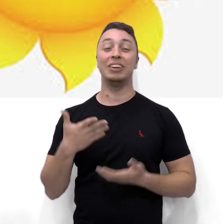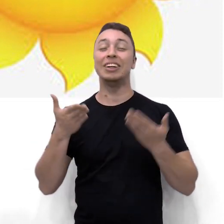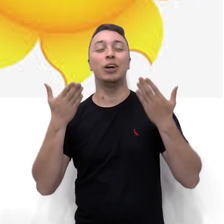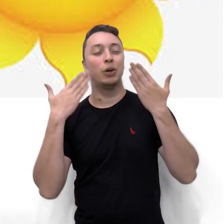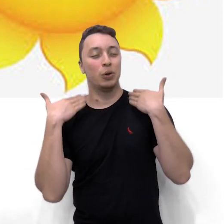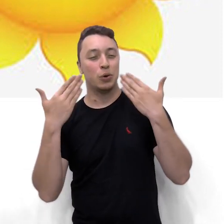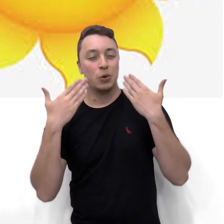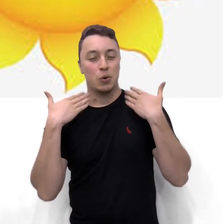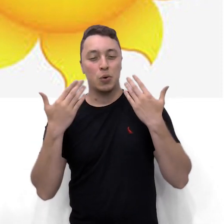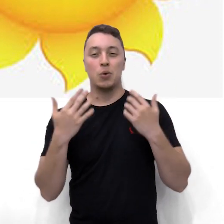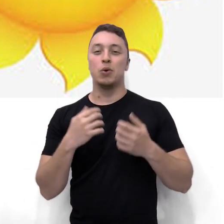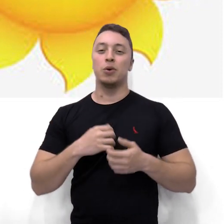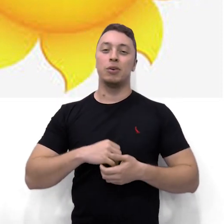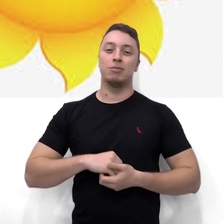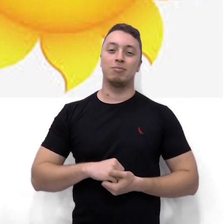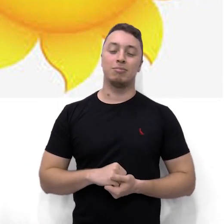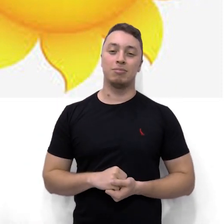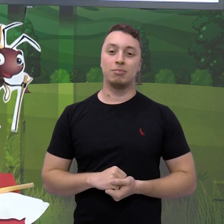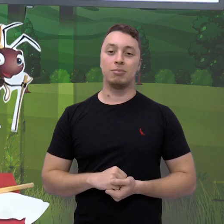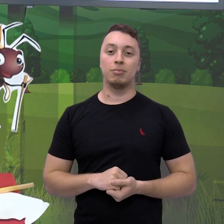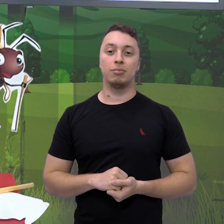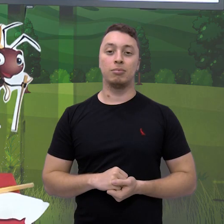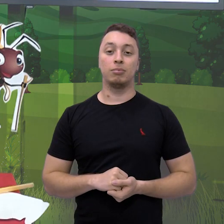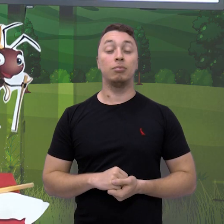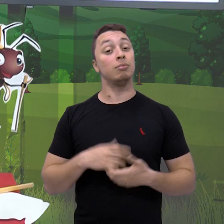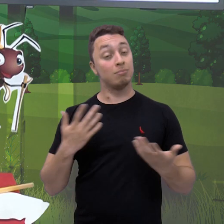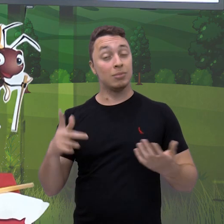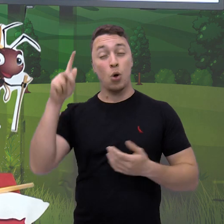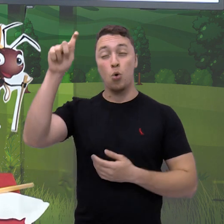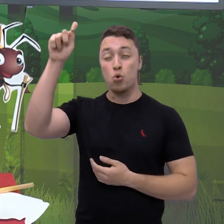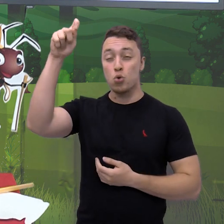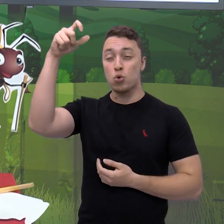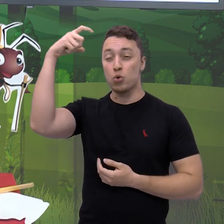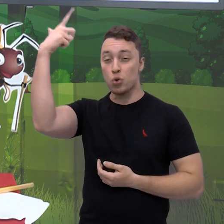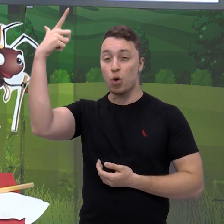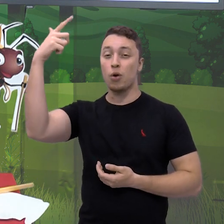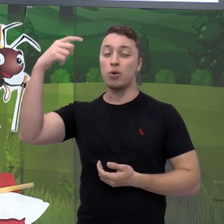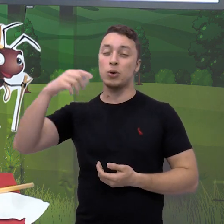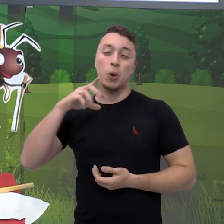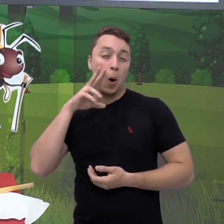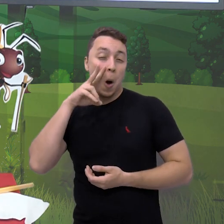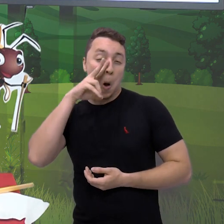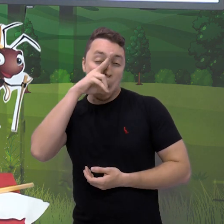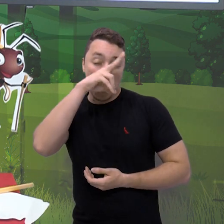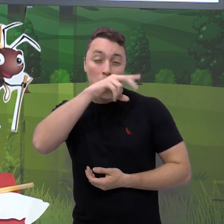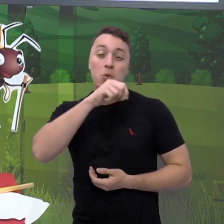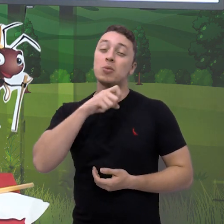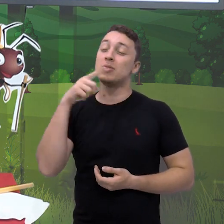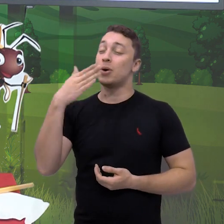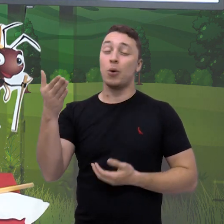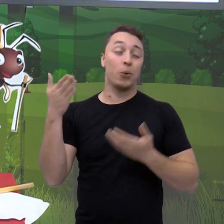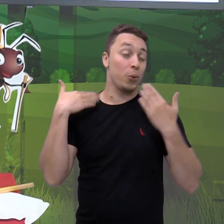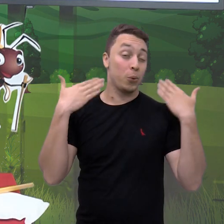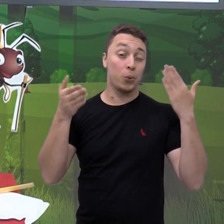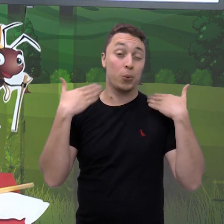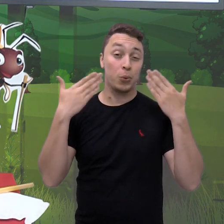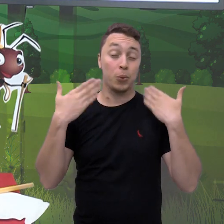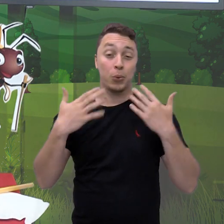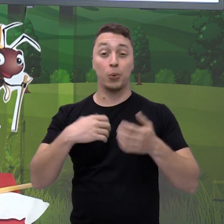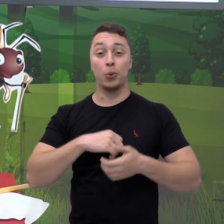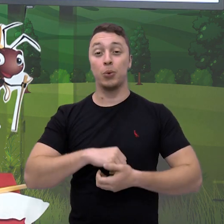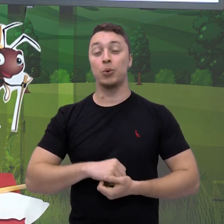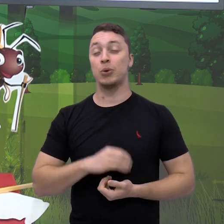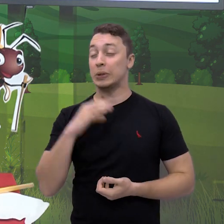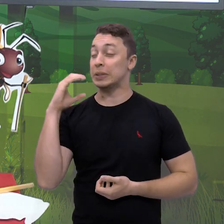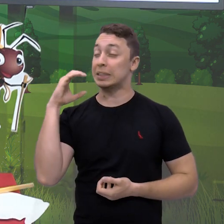Olha que legal, não é verdade? O Sol, ele é muito mais forte no verão. E aí depois que você